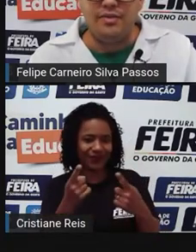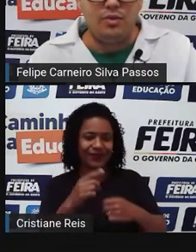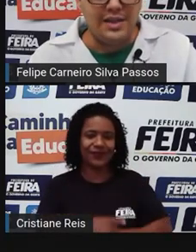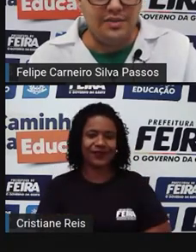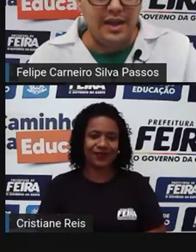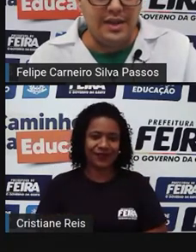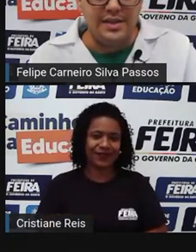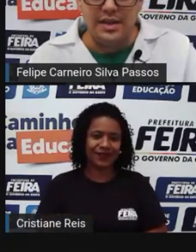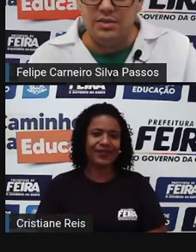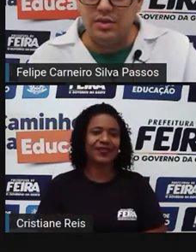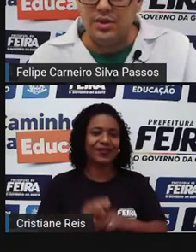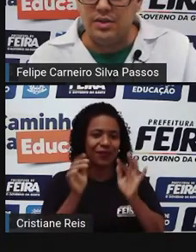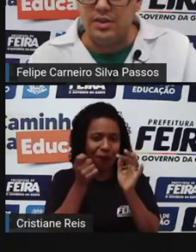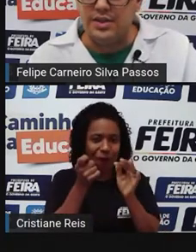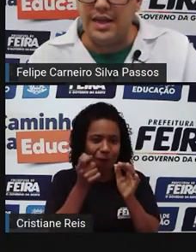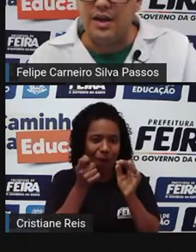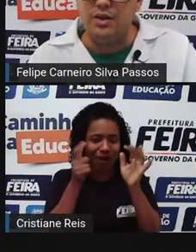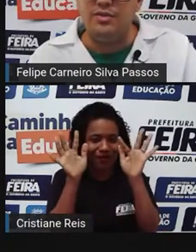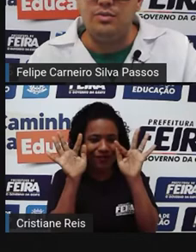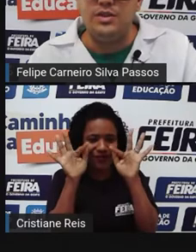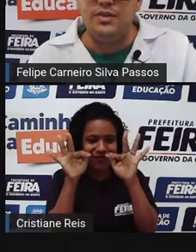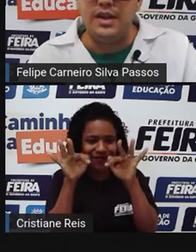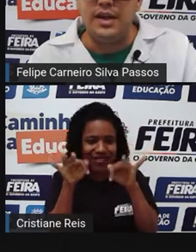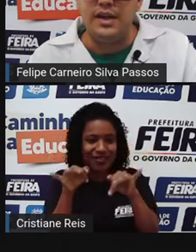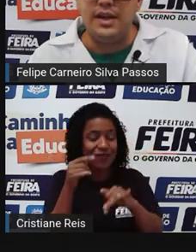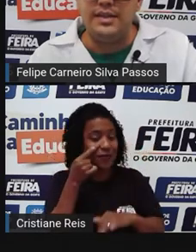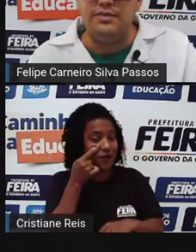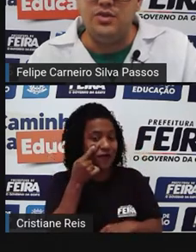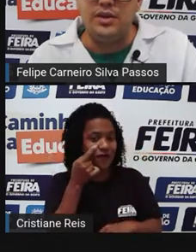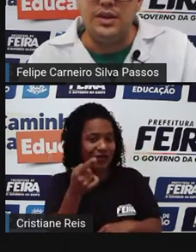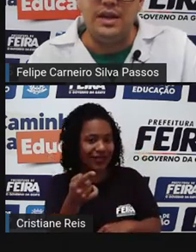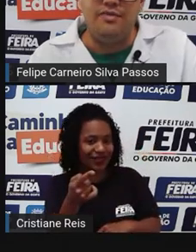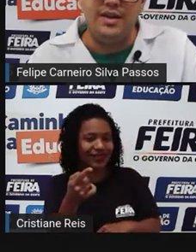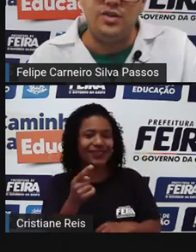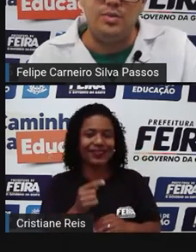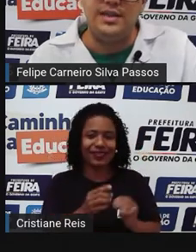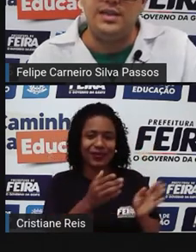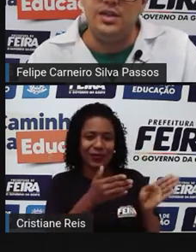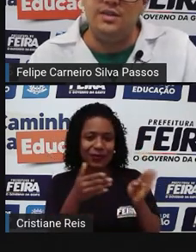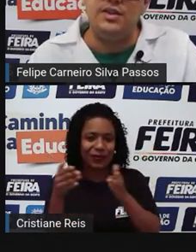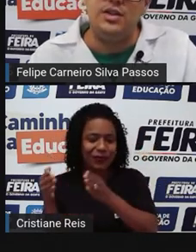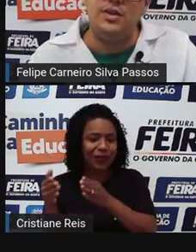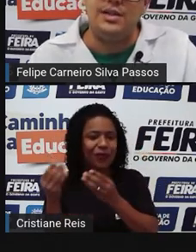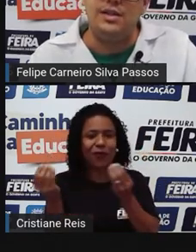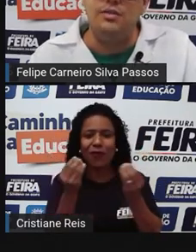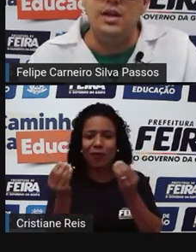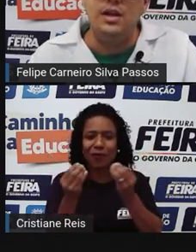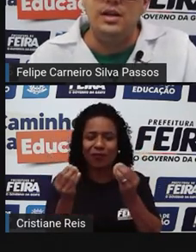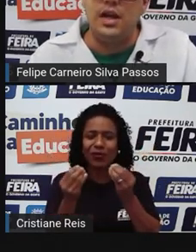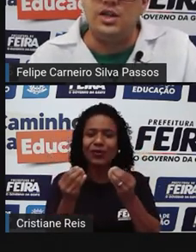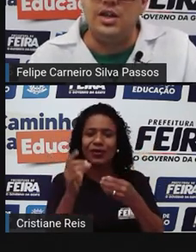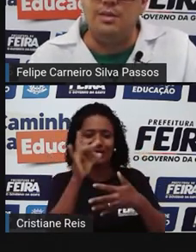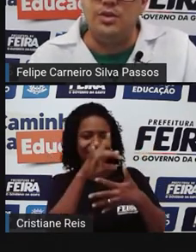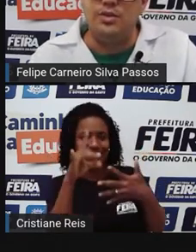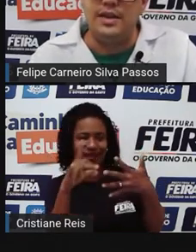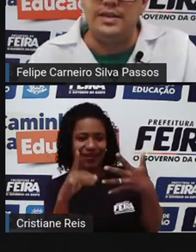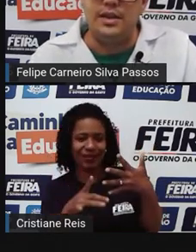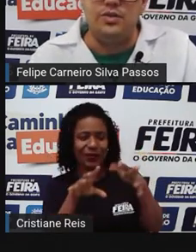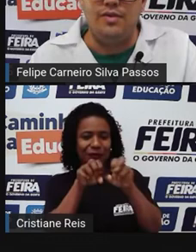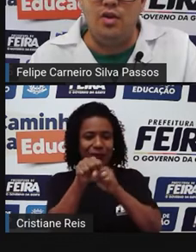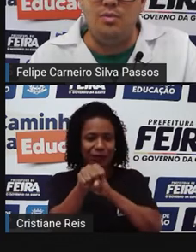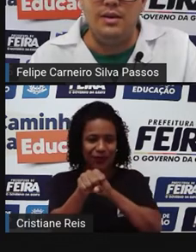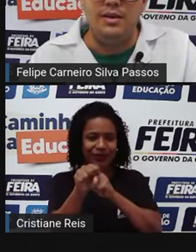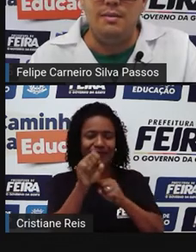Então, quase finalizando nossa aula, vamos ver esse vídeo aqui que ele fala sobre esses níveis de educação que a gente acabou de